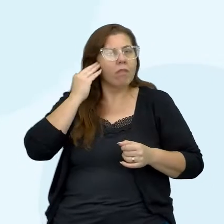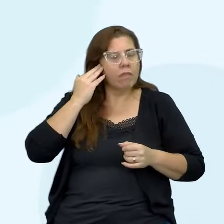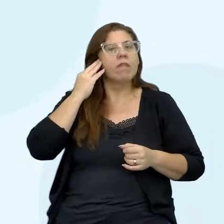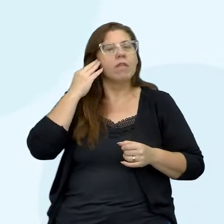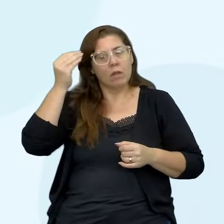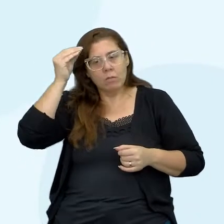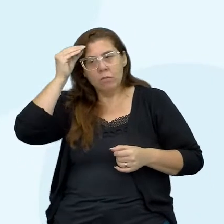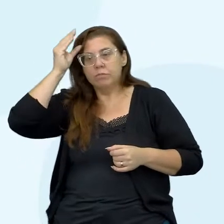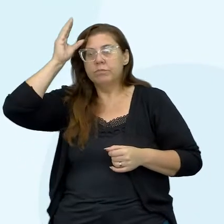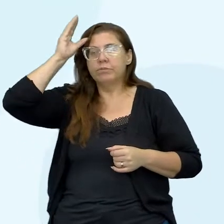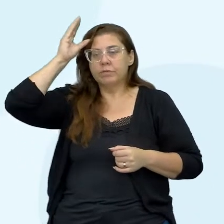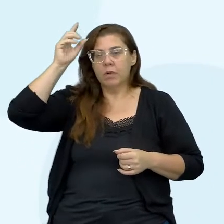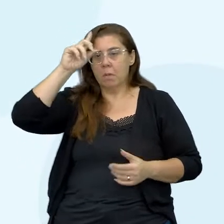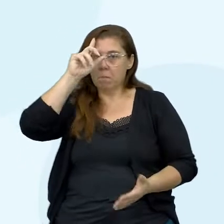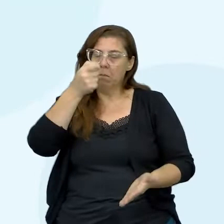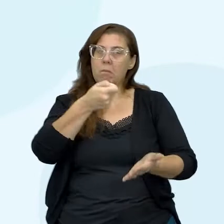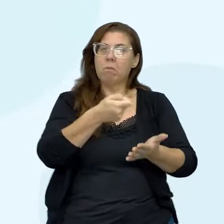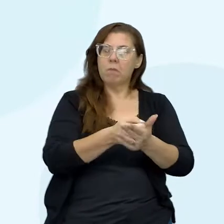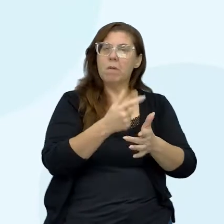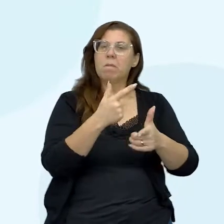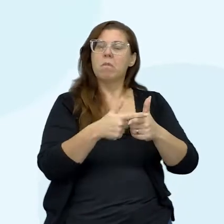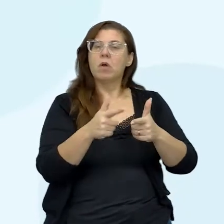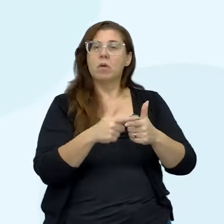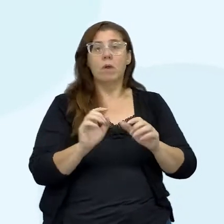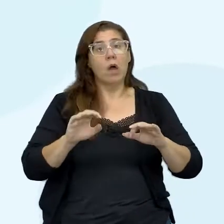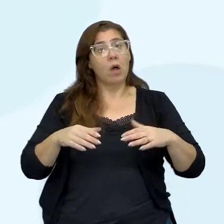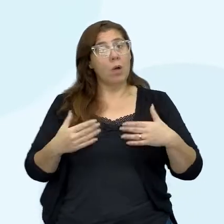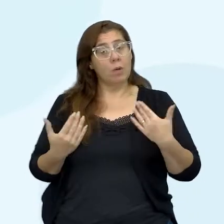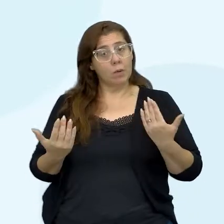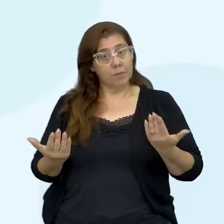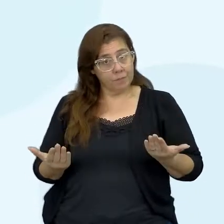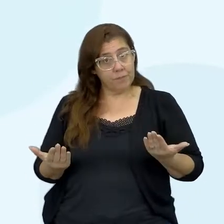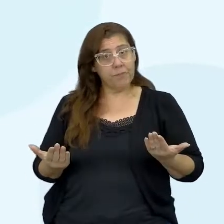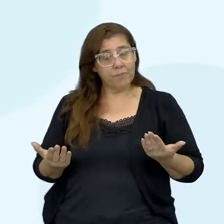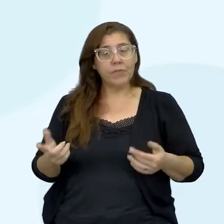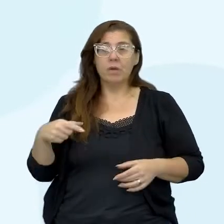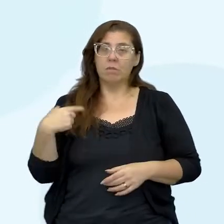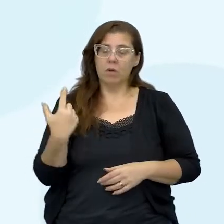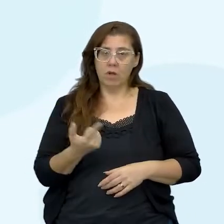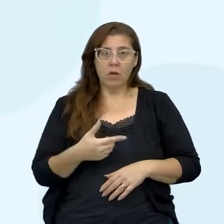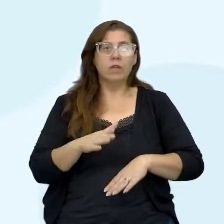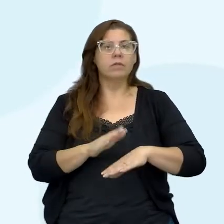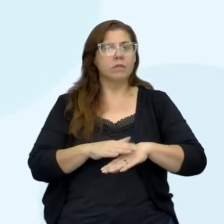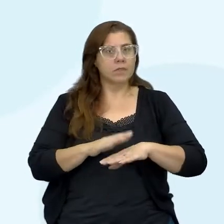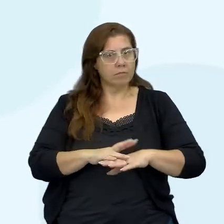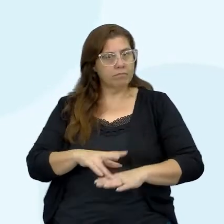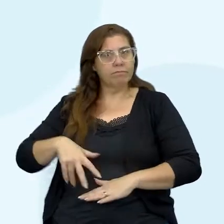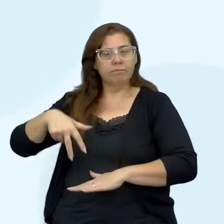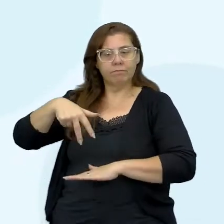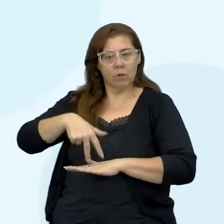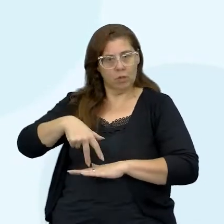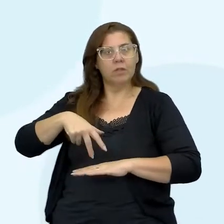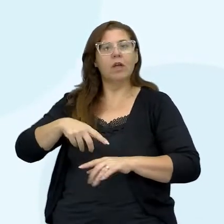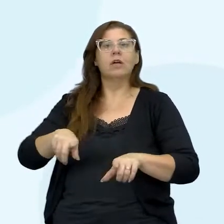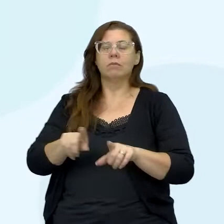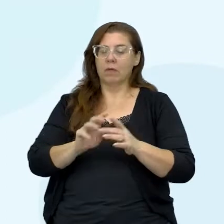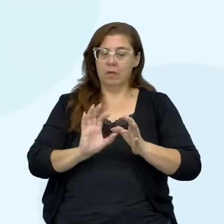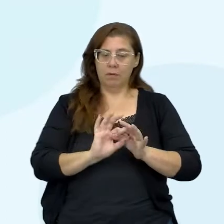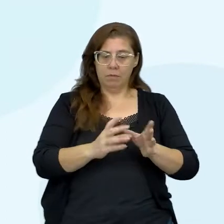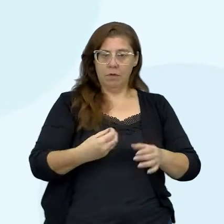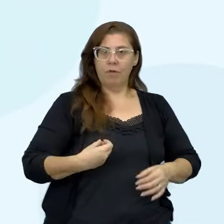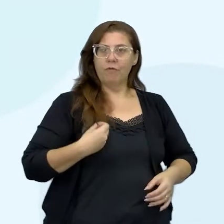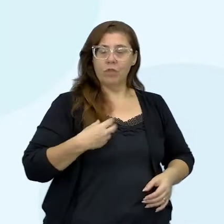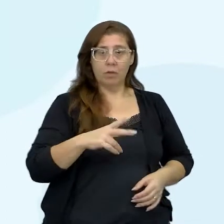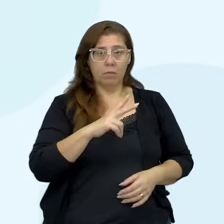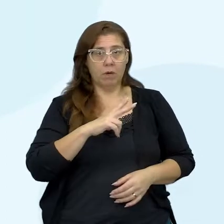conhecimentos, resolver problemas, ou seja, para a gente exercer protagonismo e autoria na nossa vida